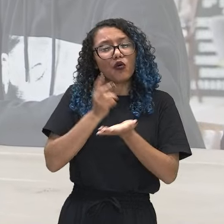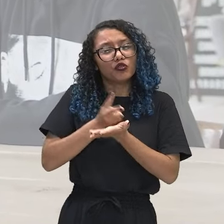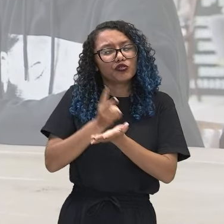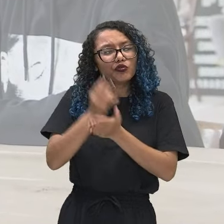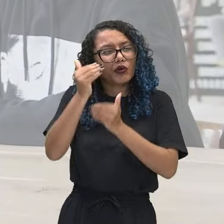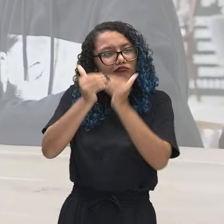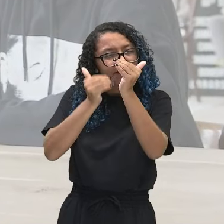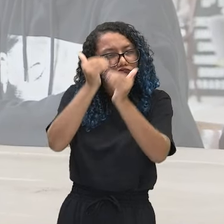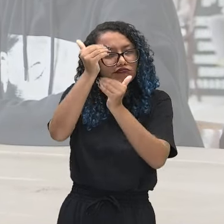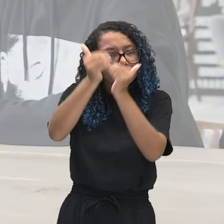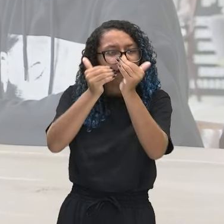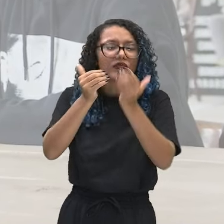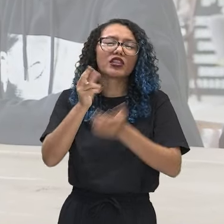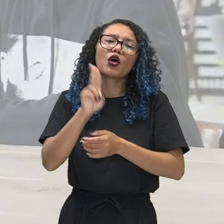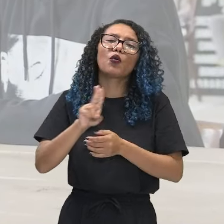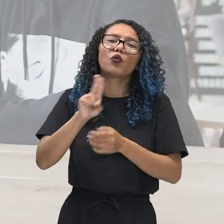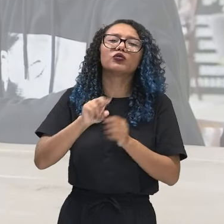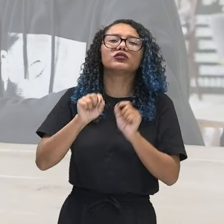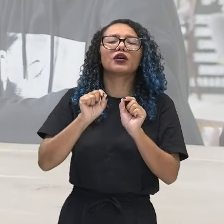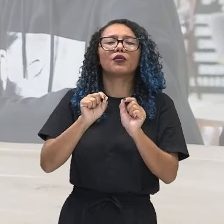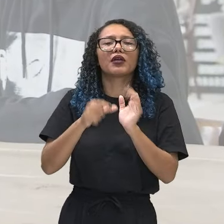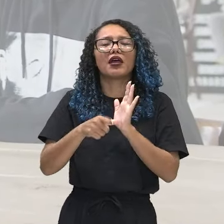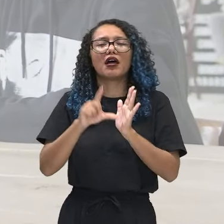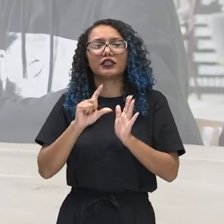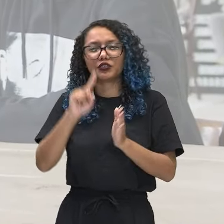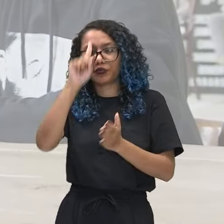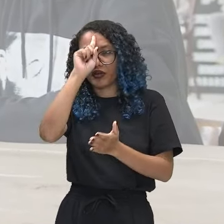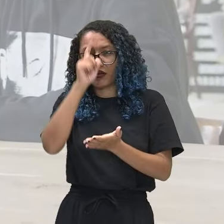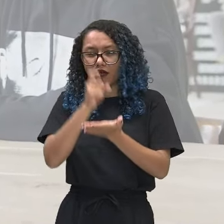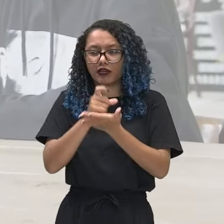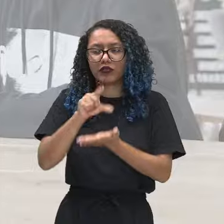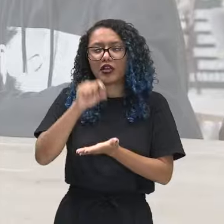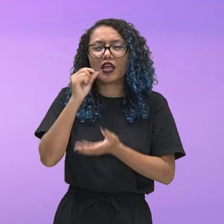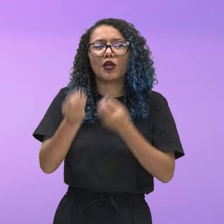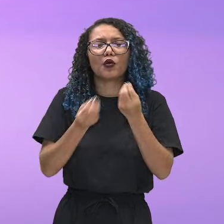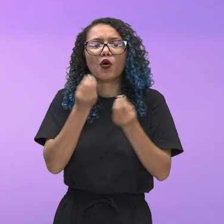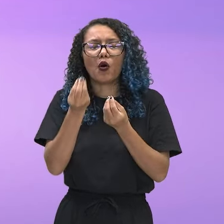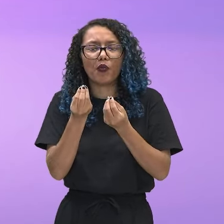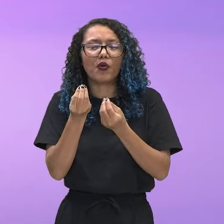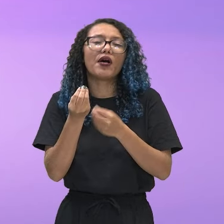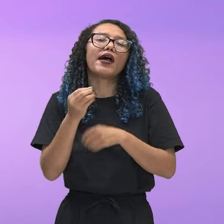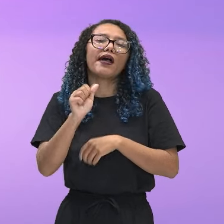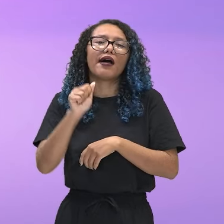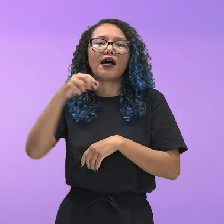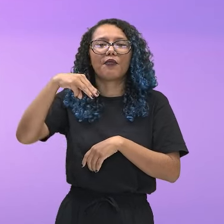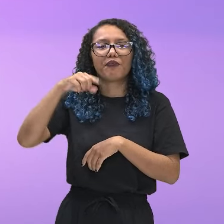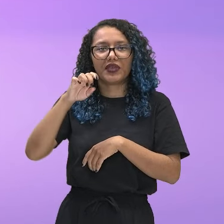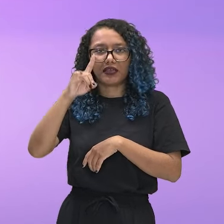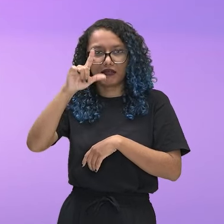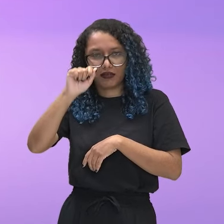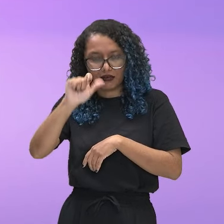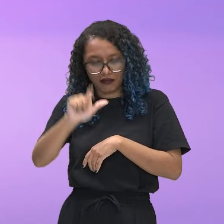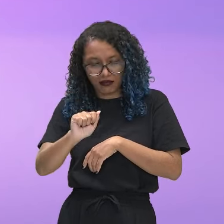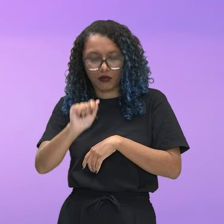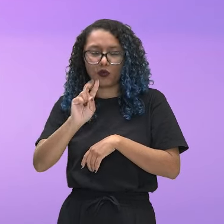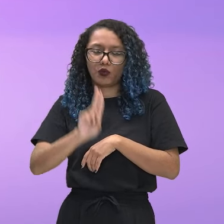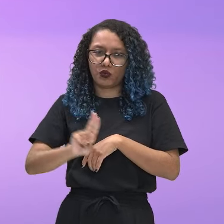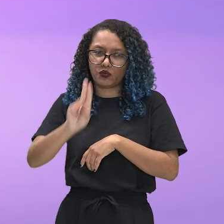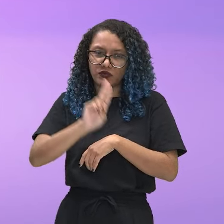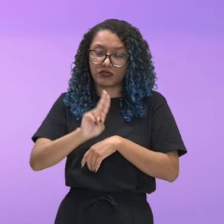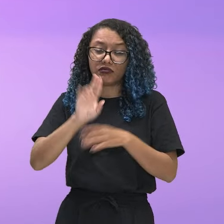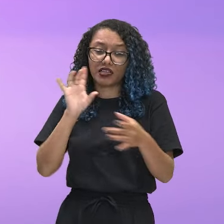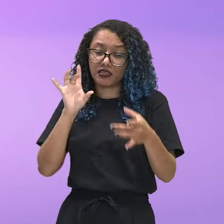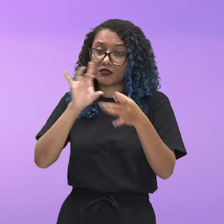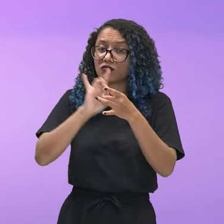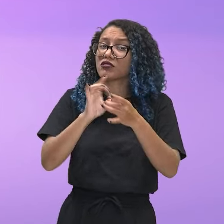fazem uso da amígdala para tomar decisões e resolver problemas. Vale lembrar que a amígdala está associada